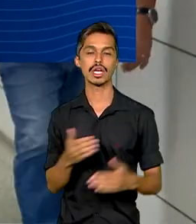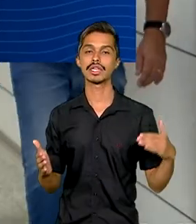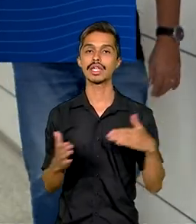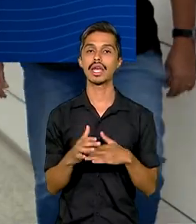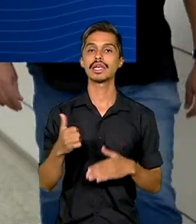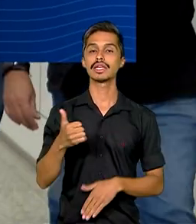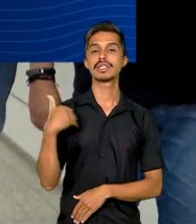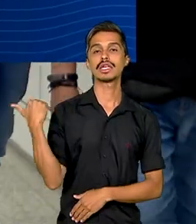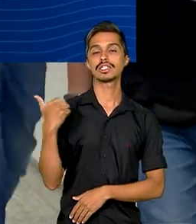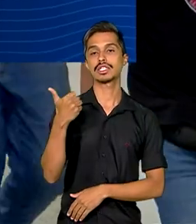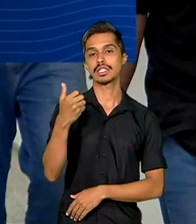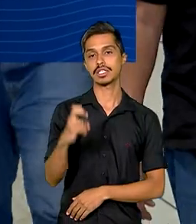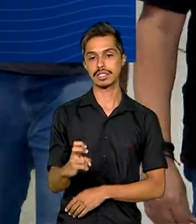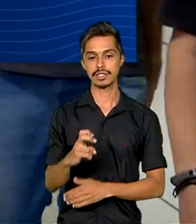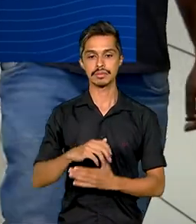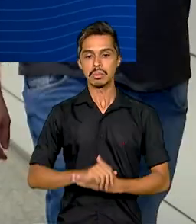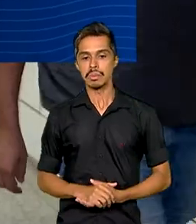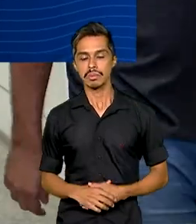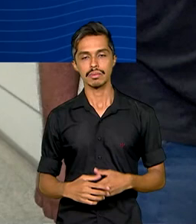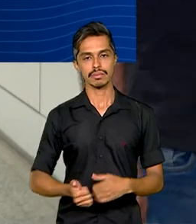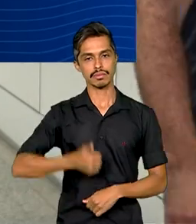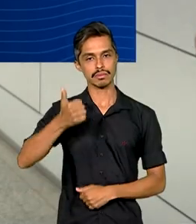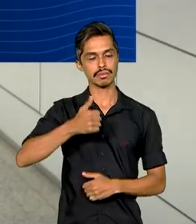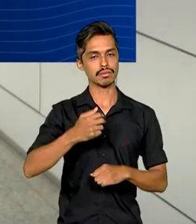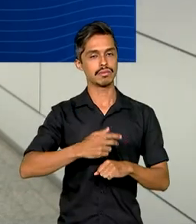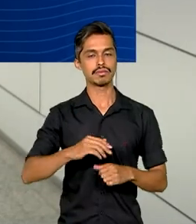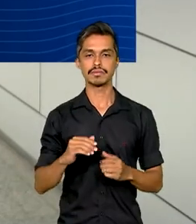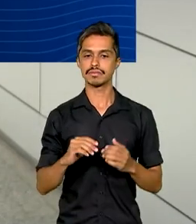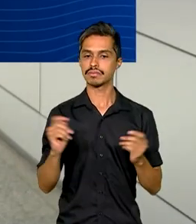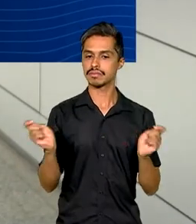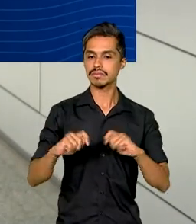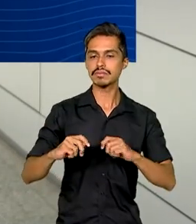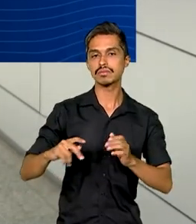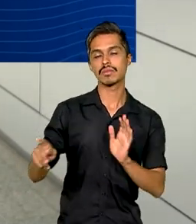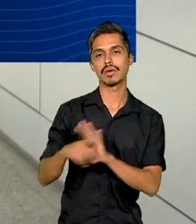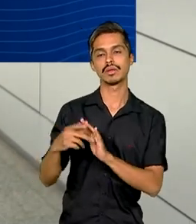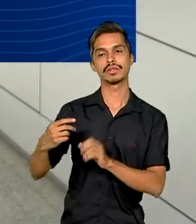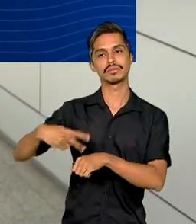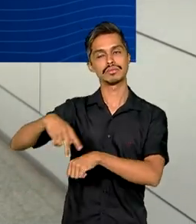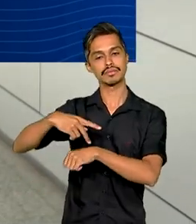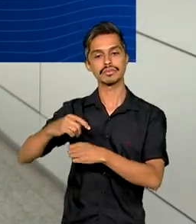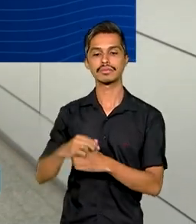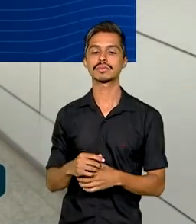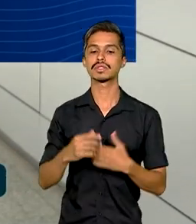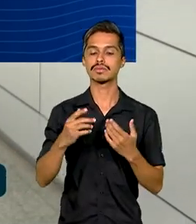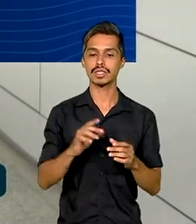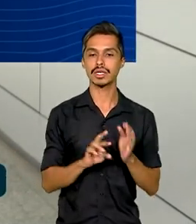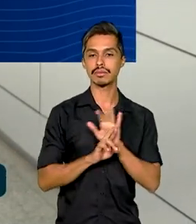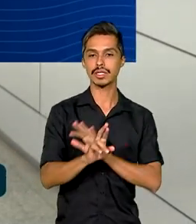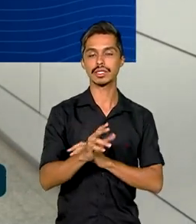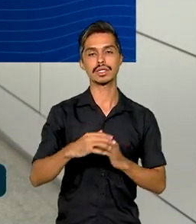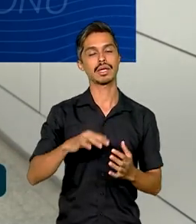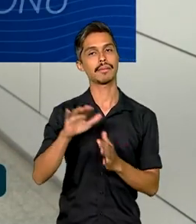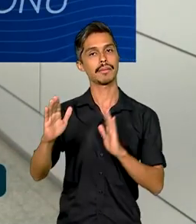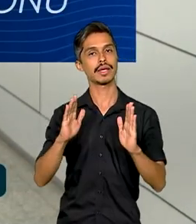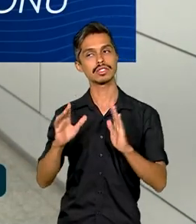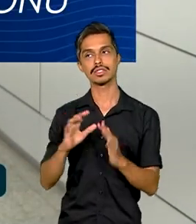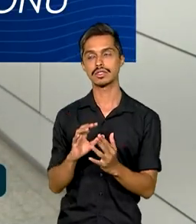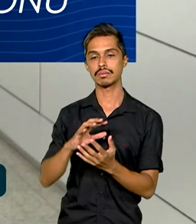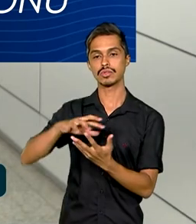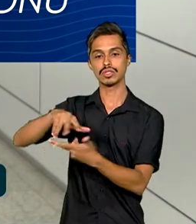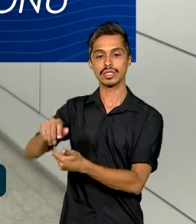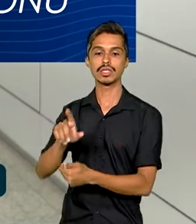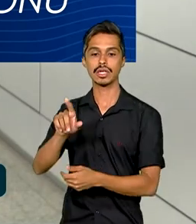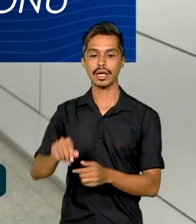anos. O primeiro colocado do país vai representar o Brasil na fase internacional, que fica a cargo